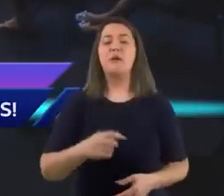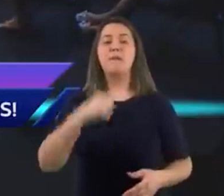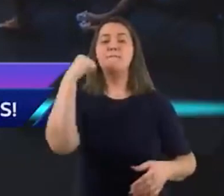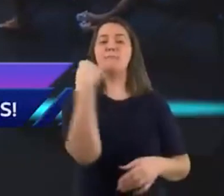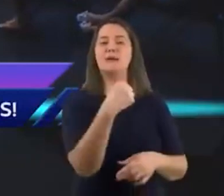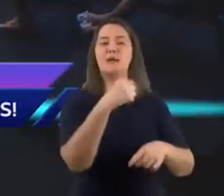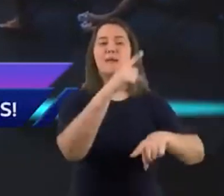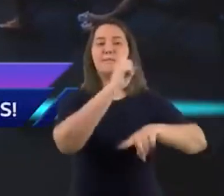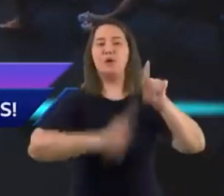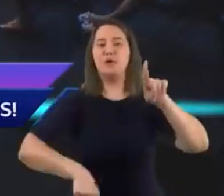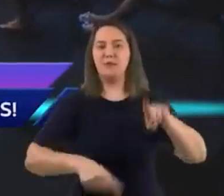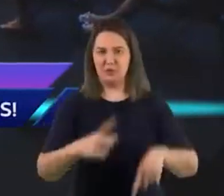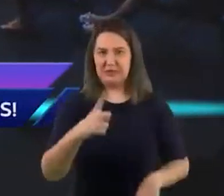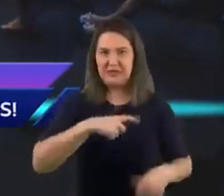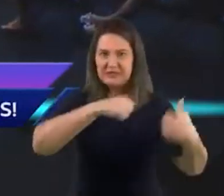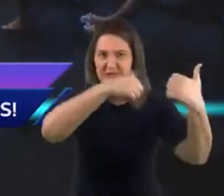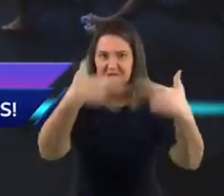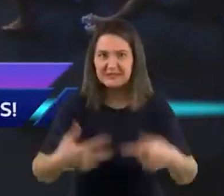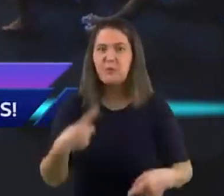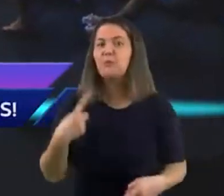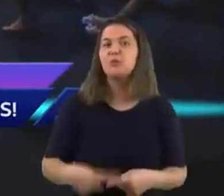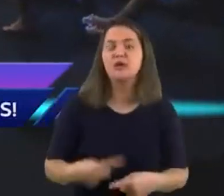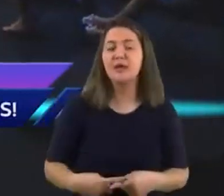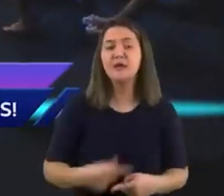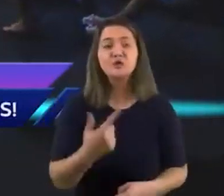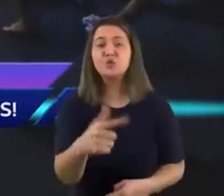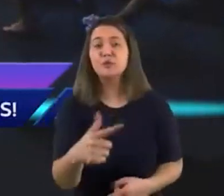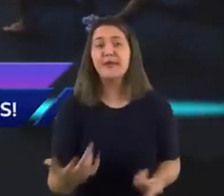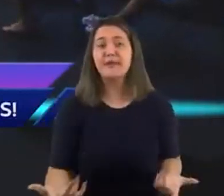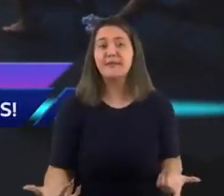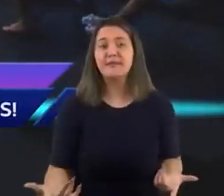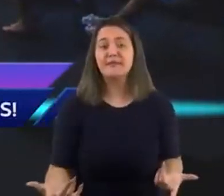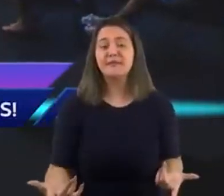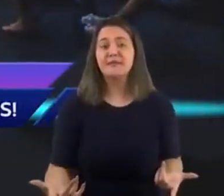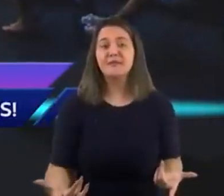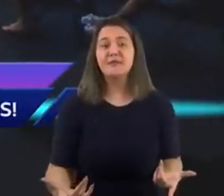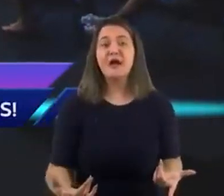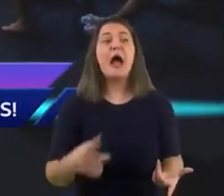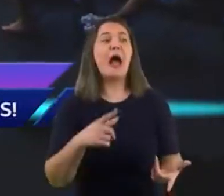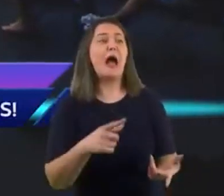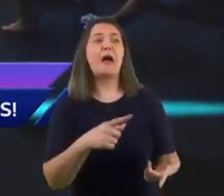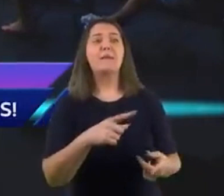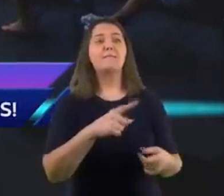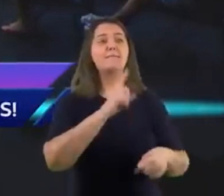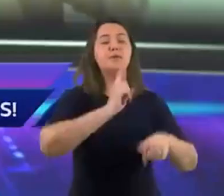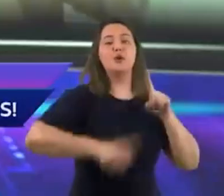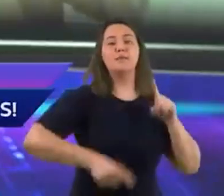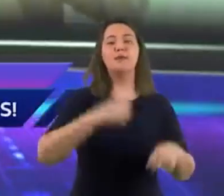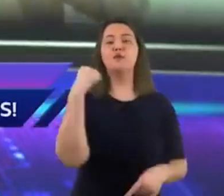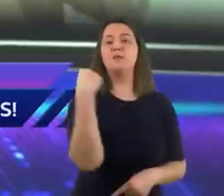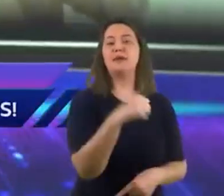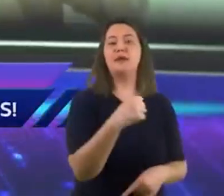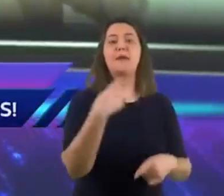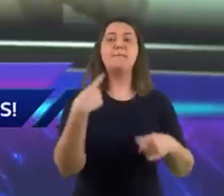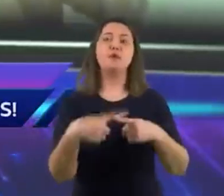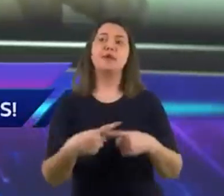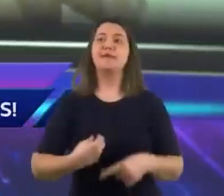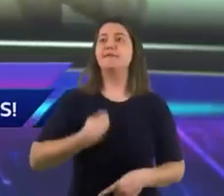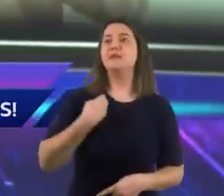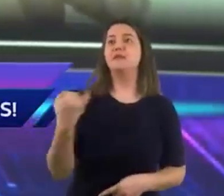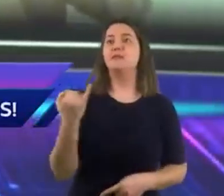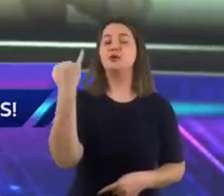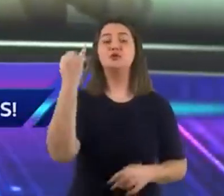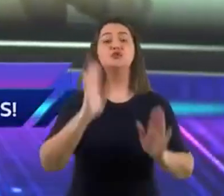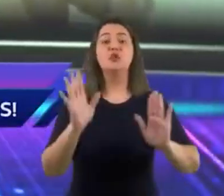não matarás, tem explicação? Não matarás porque a vida é importante, porque as pessoas, não, não tem, não matarás, ponto, acabou,